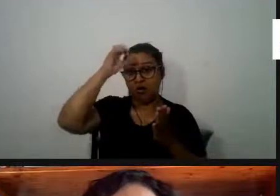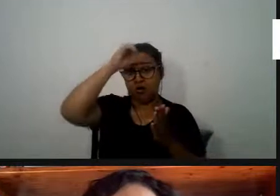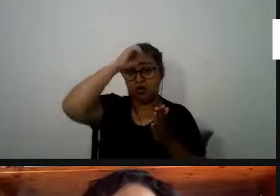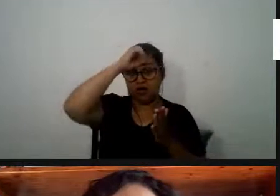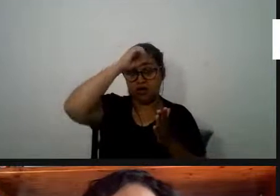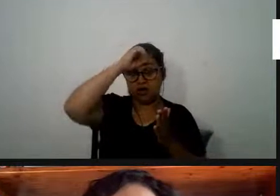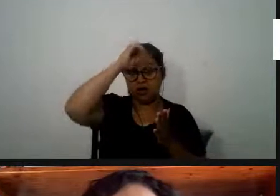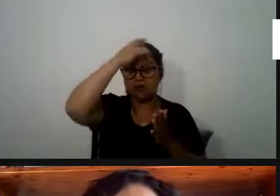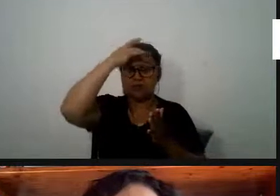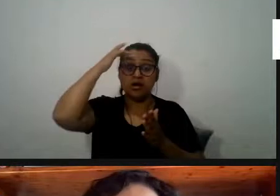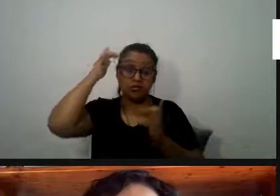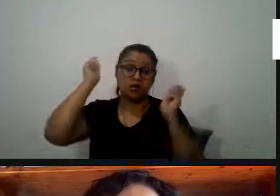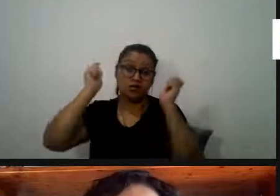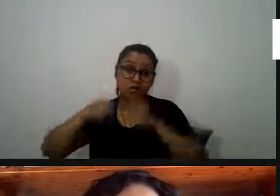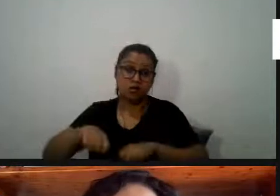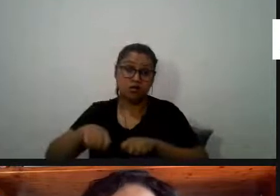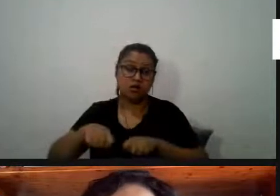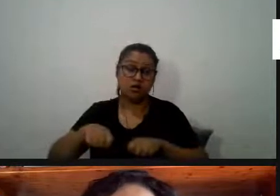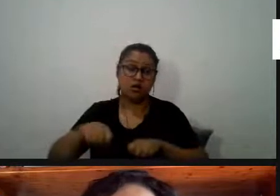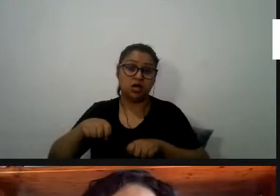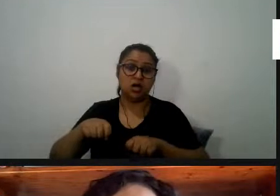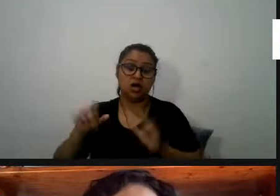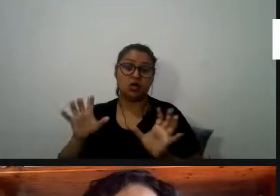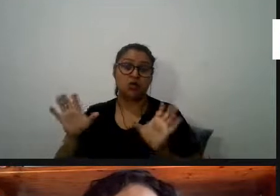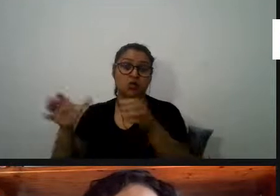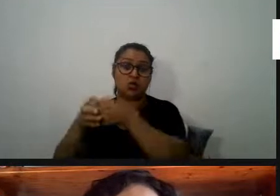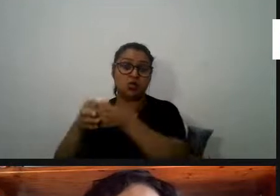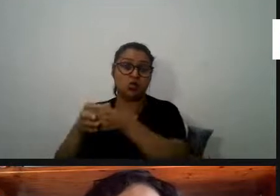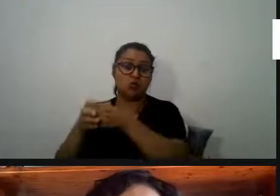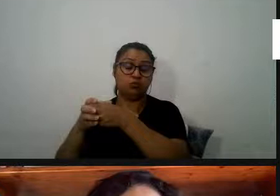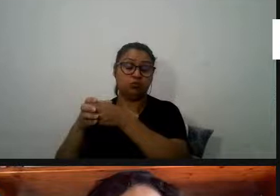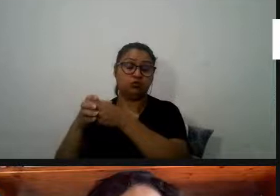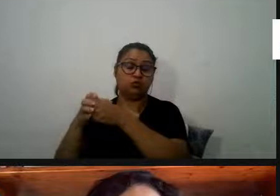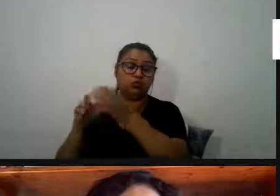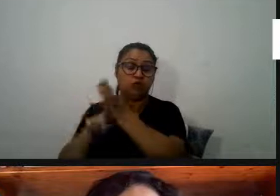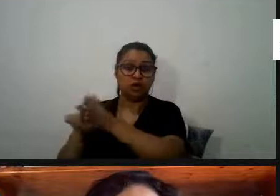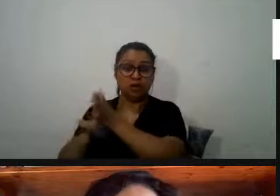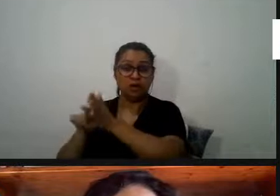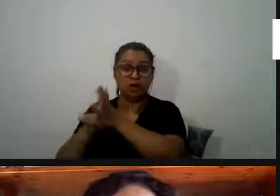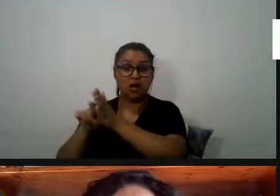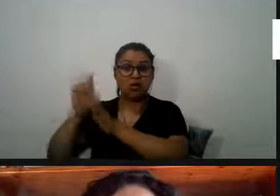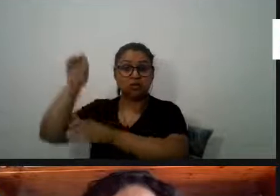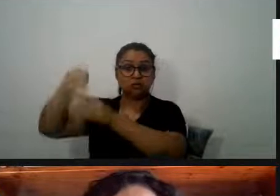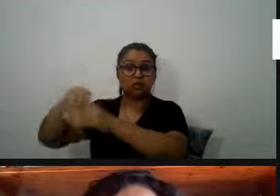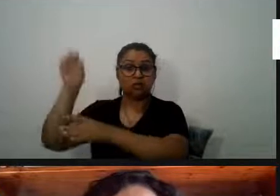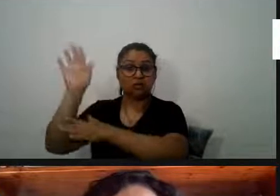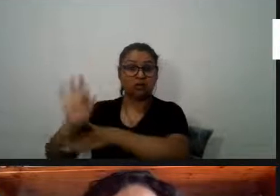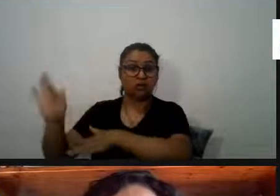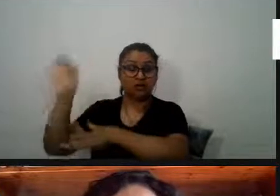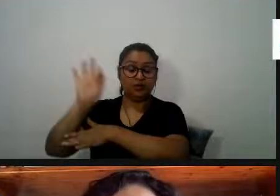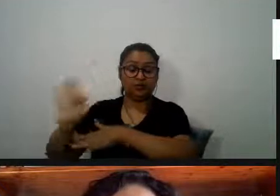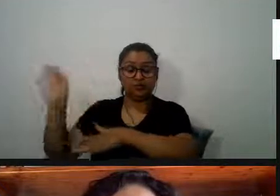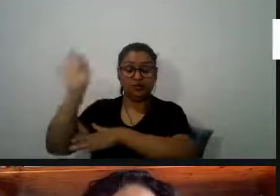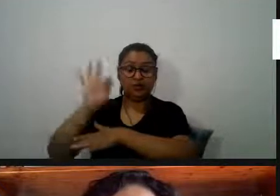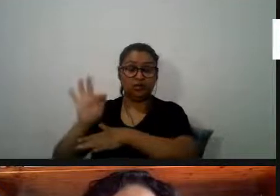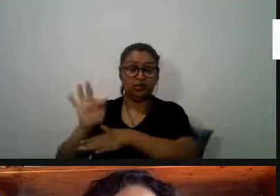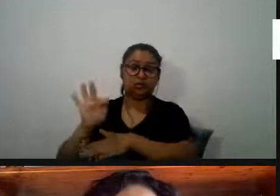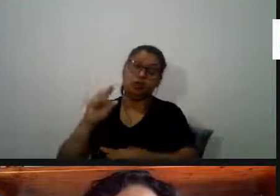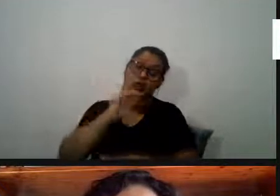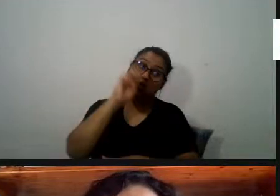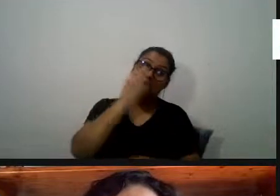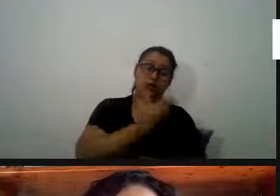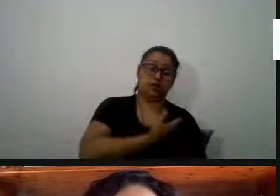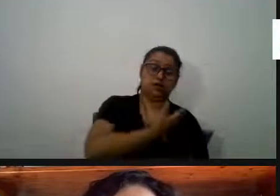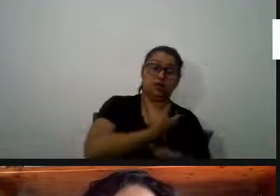e esta questão dos grupos das universidades ou grupos de pesquisa muitas vezes nós divulgamos também para para colegas ou seja aqui pode haver aqui uma pequena